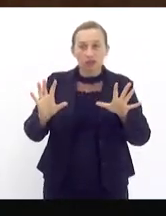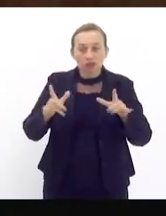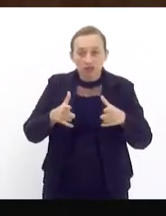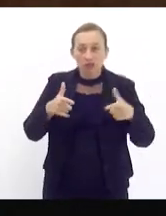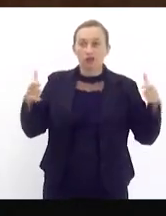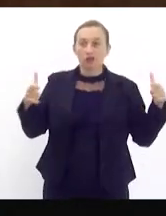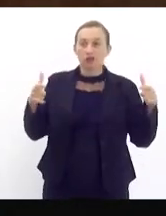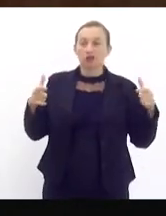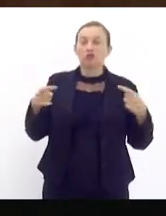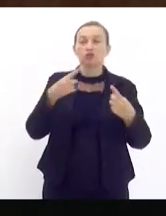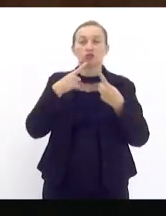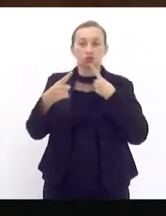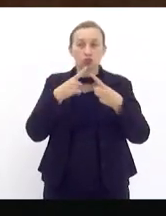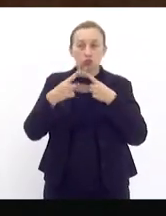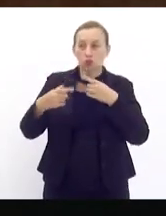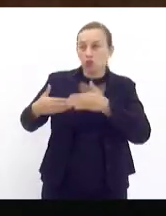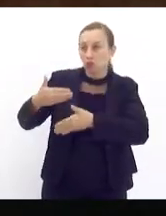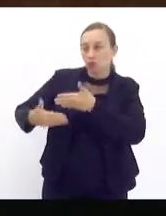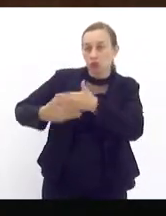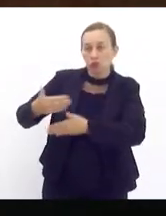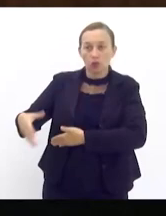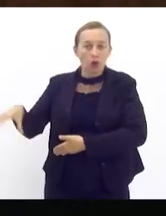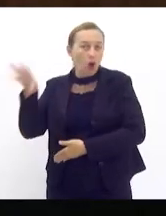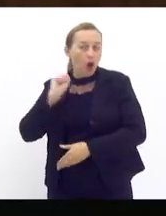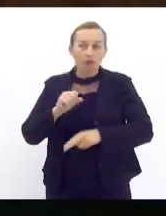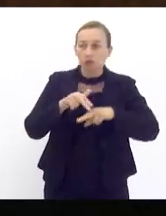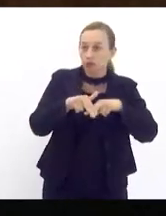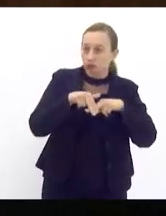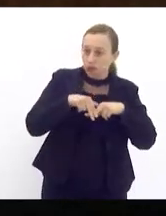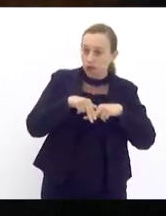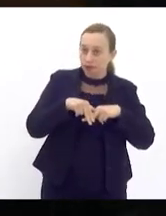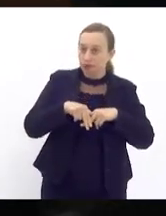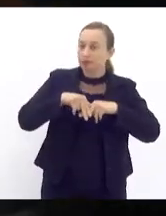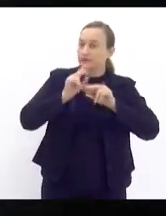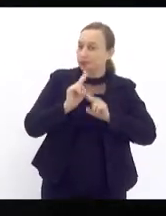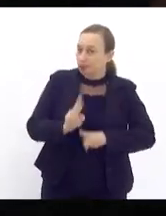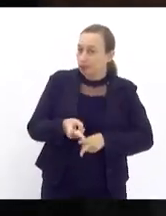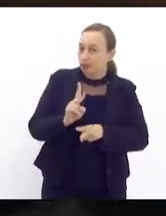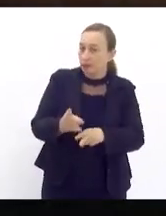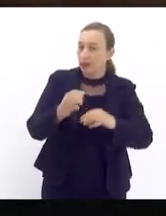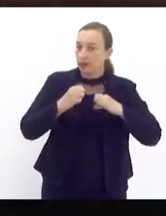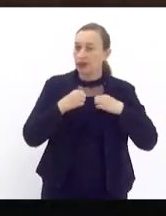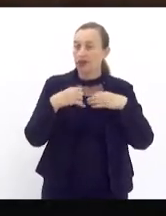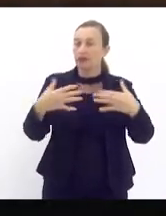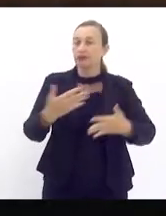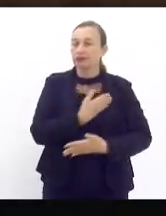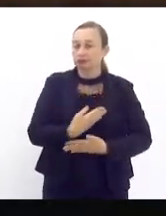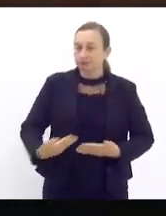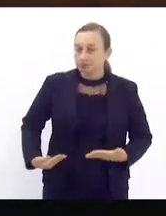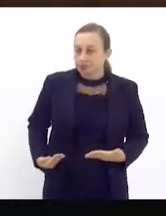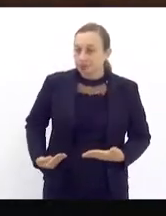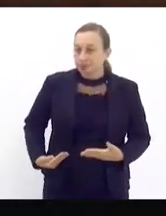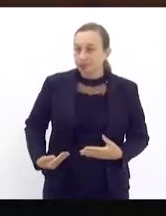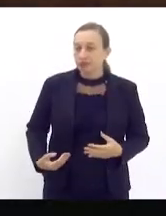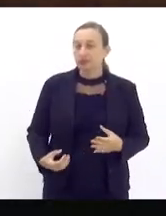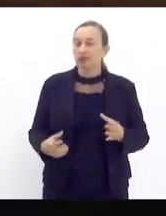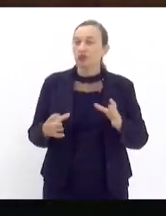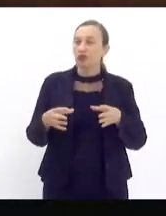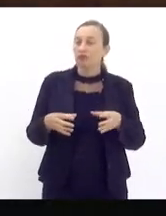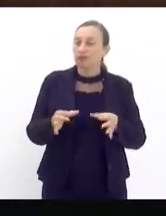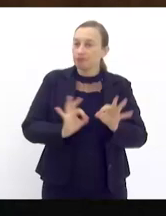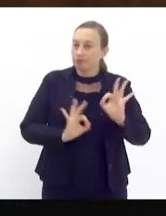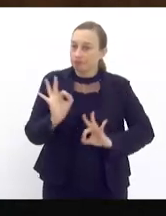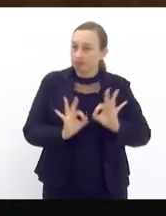fazer o debate e o processo de escuta. Por isso, nós vamos manter as audiências públicas, vamos montar um calendário,